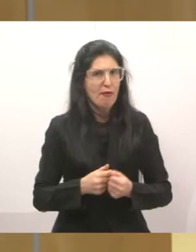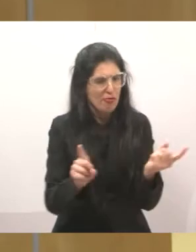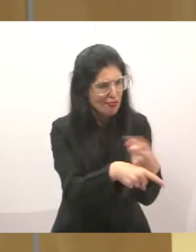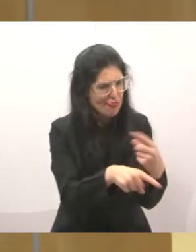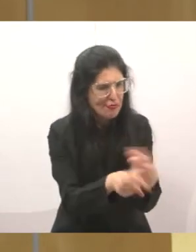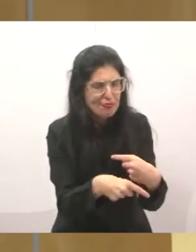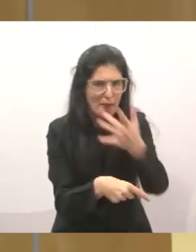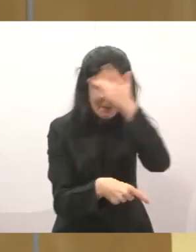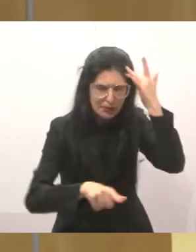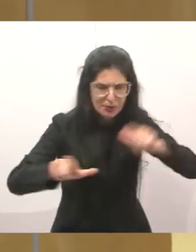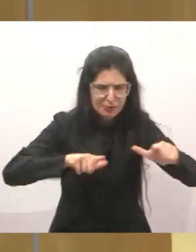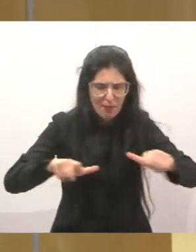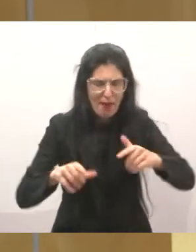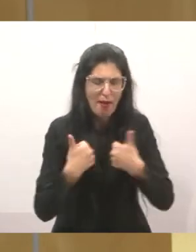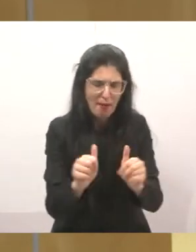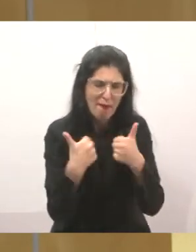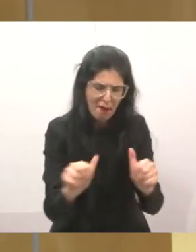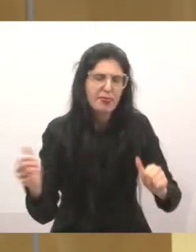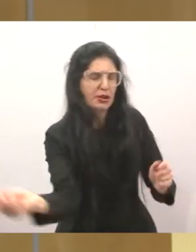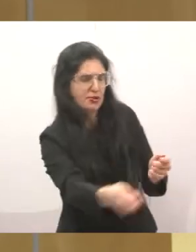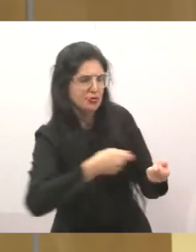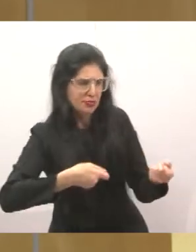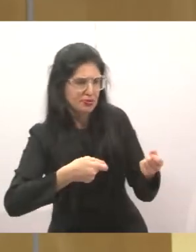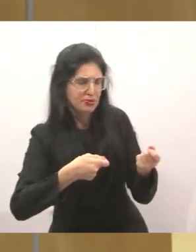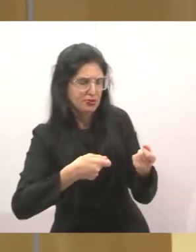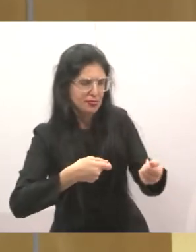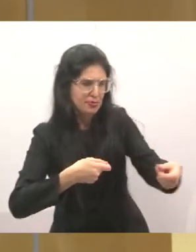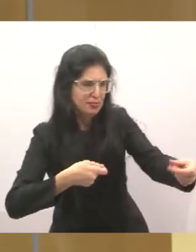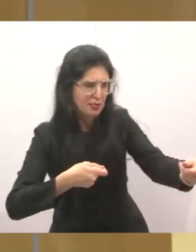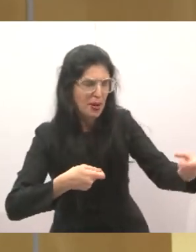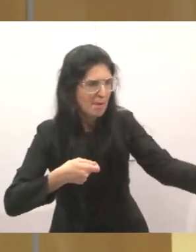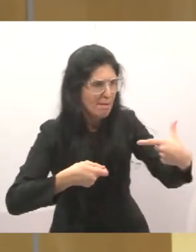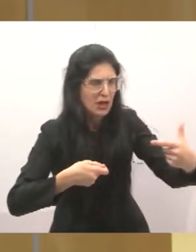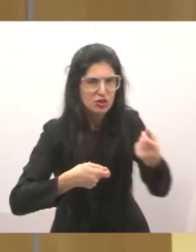mantenha os cobradores nos ônibus aqui na nossa cidade.